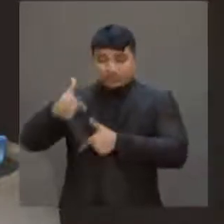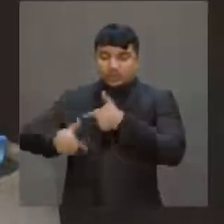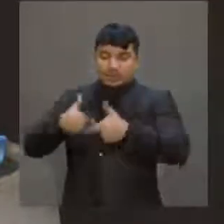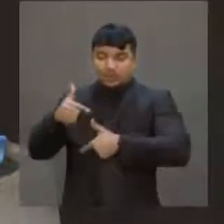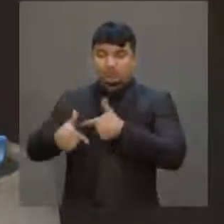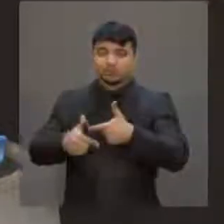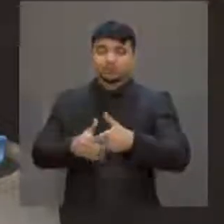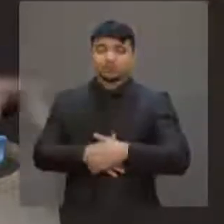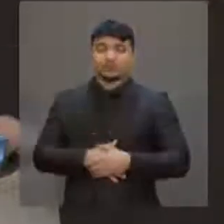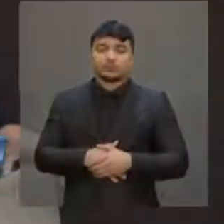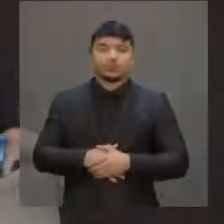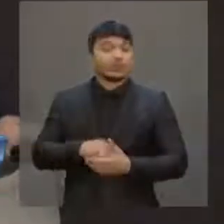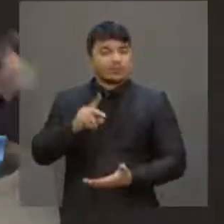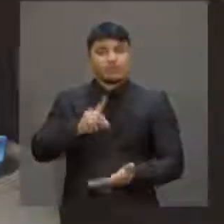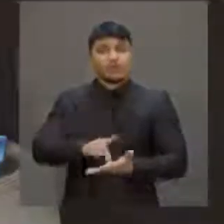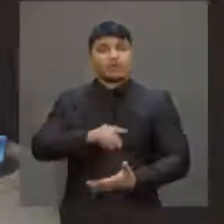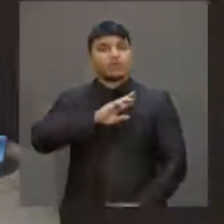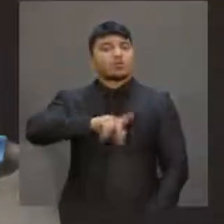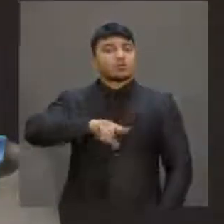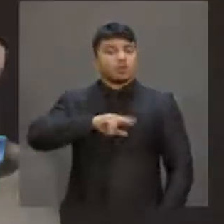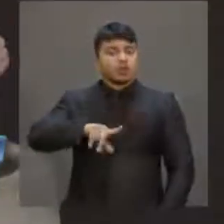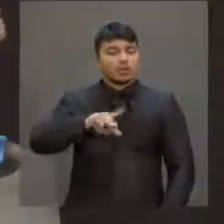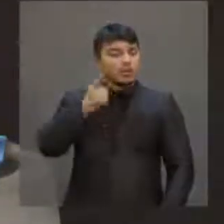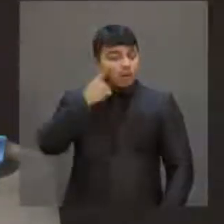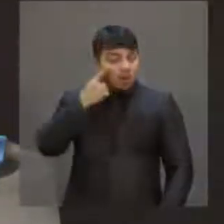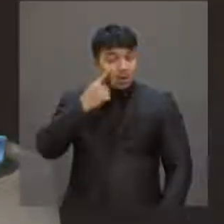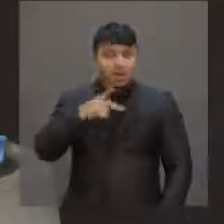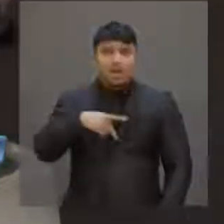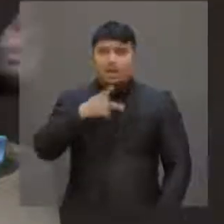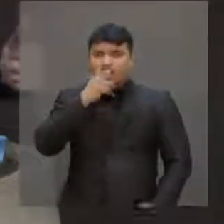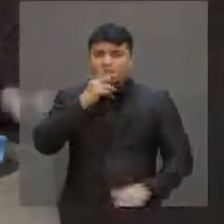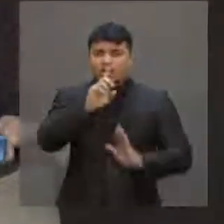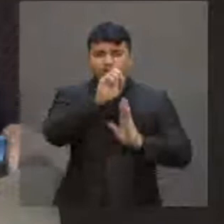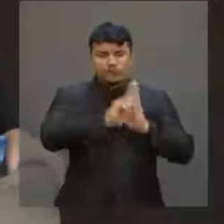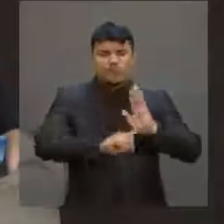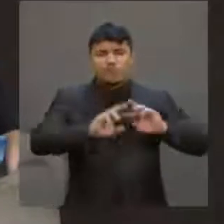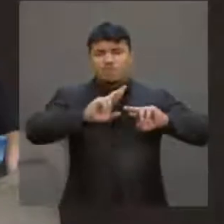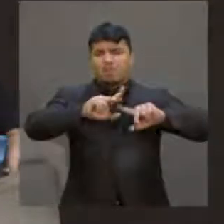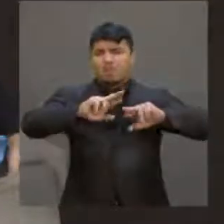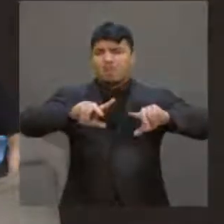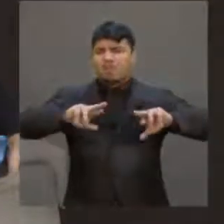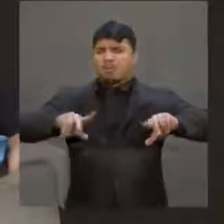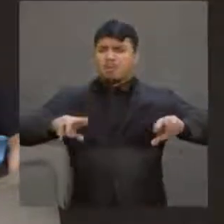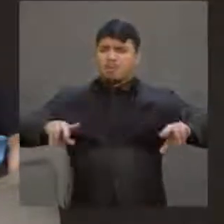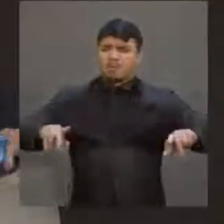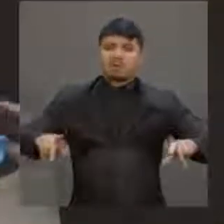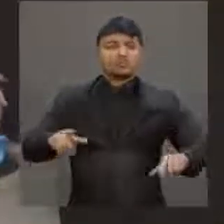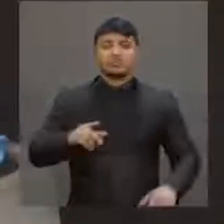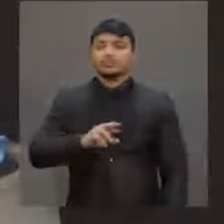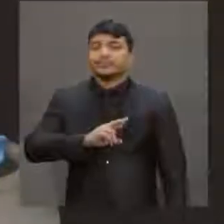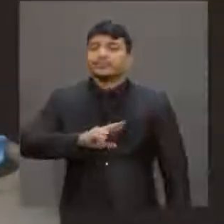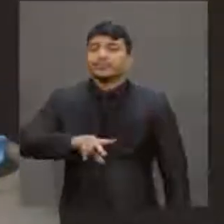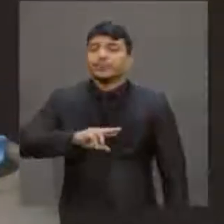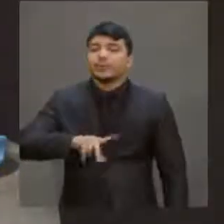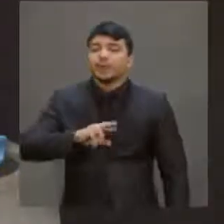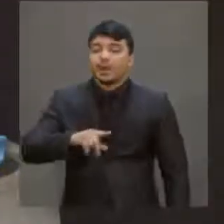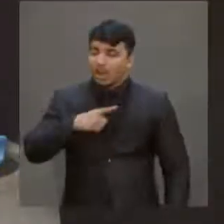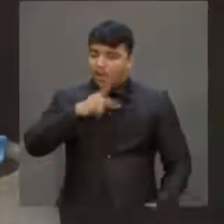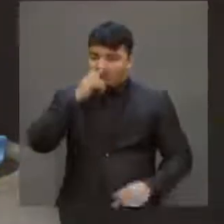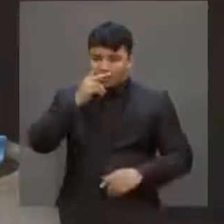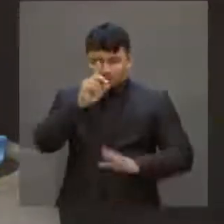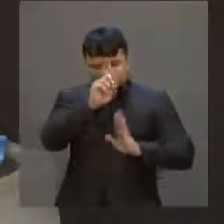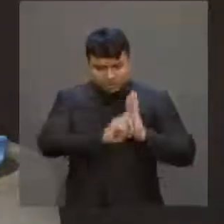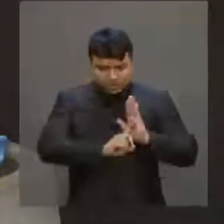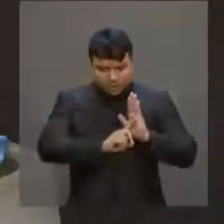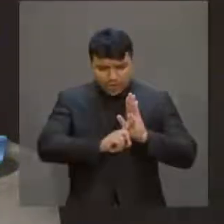trabalhadora. Portanto, não é verdade, começar por aí, que tinha muito direito no Brasil ao trabalhador e à trabalhadora, que o custo da